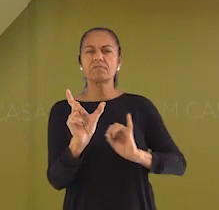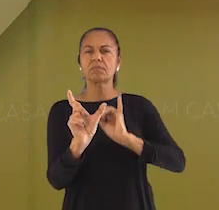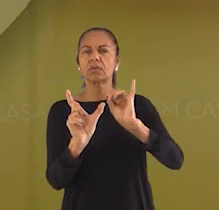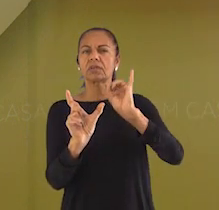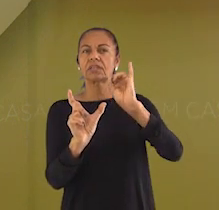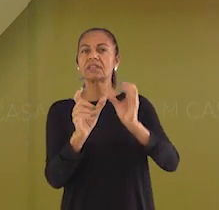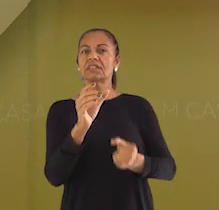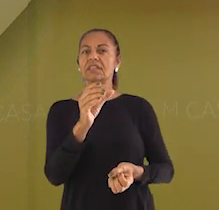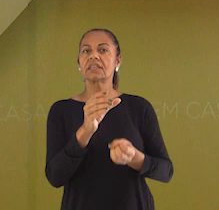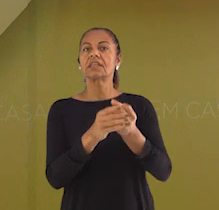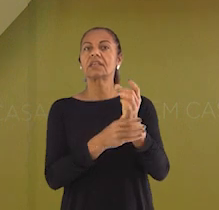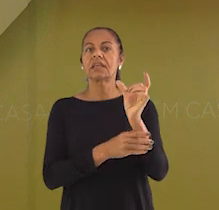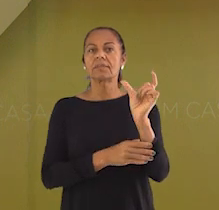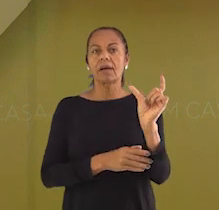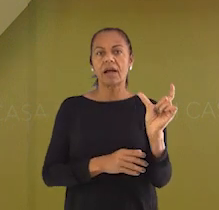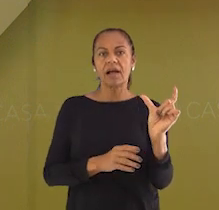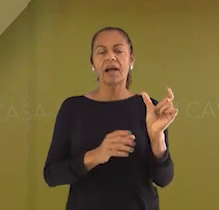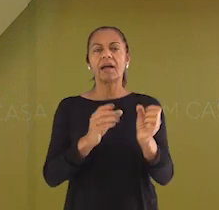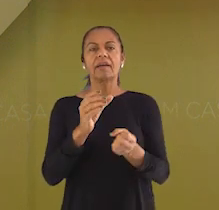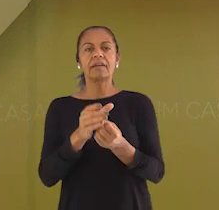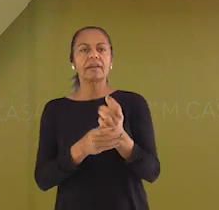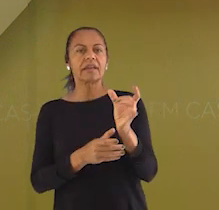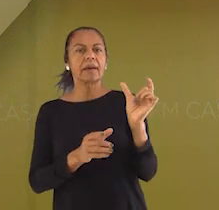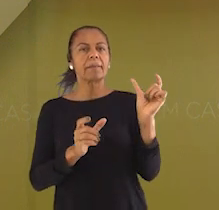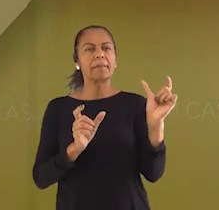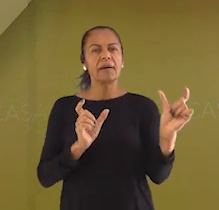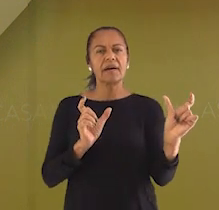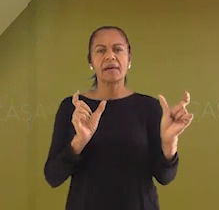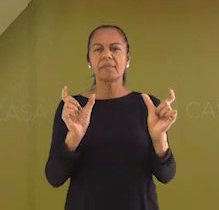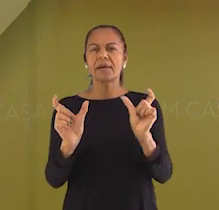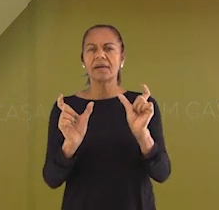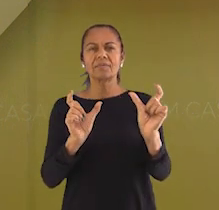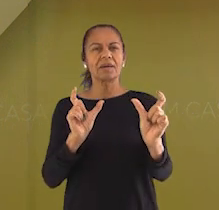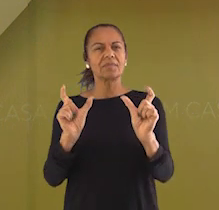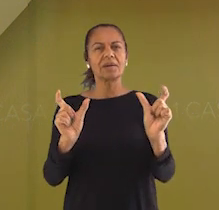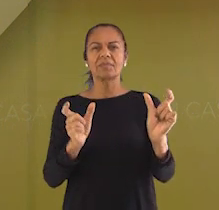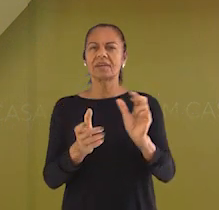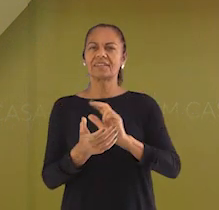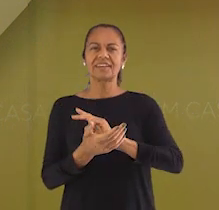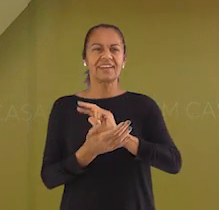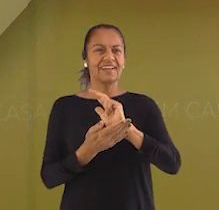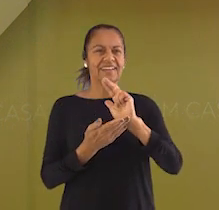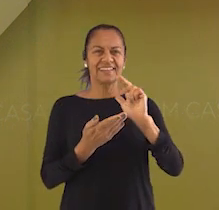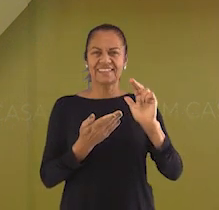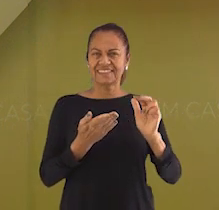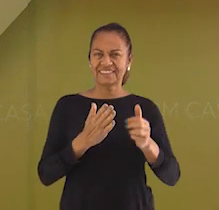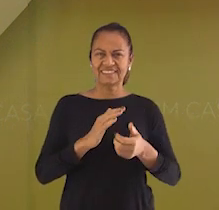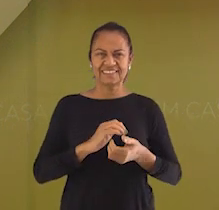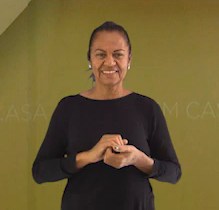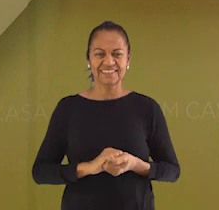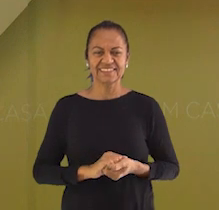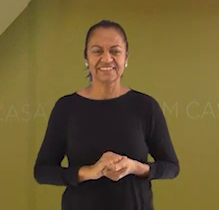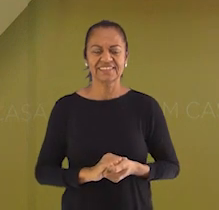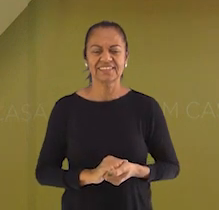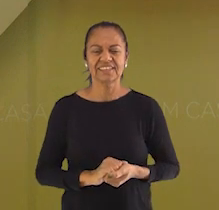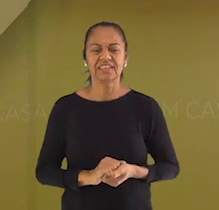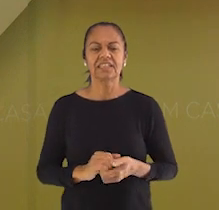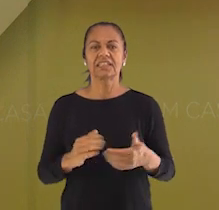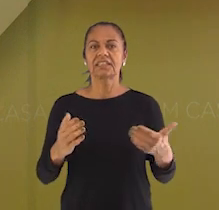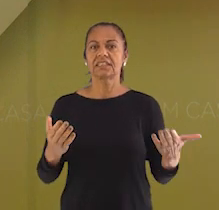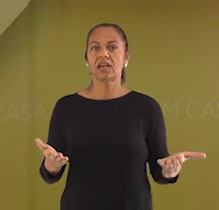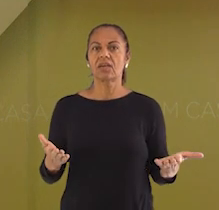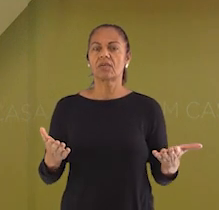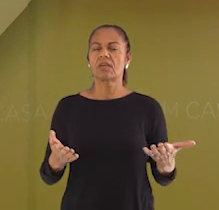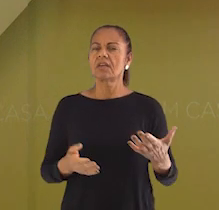palavras. Com elas, conseguimos formar inúmeras palavras. Estudante, que tal